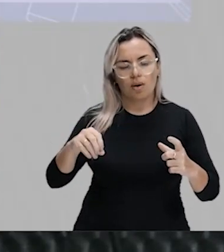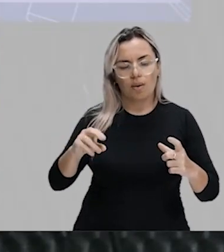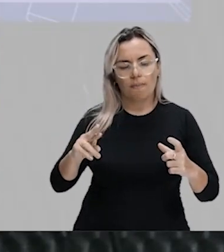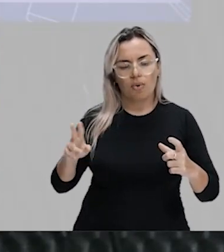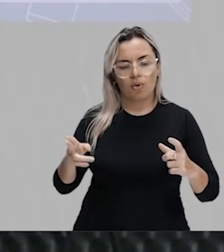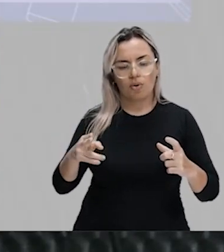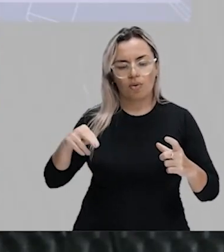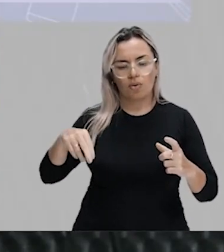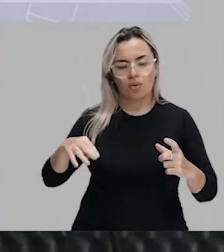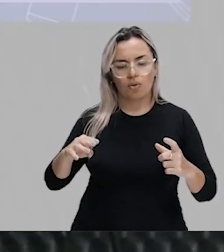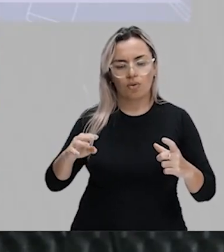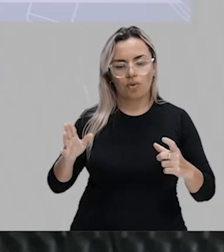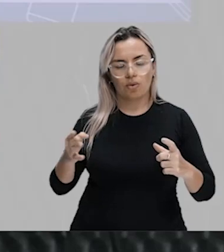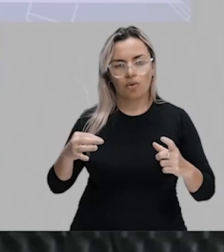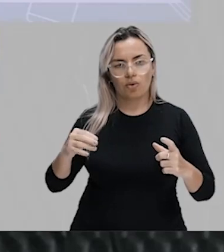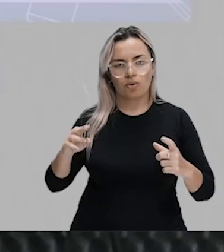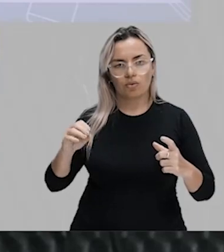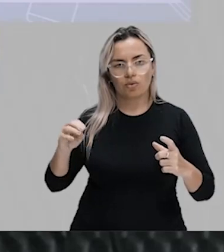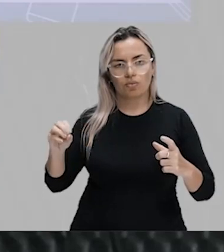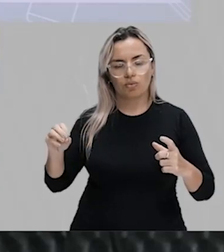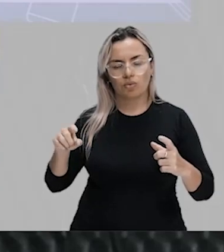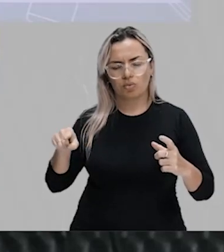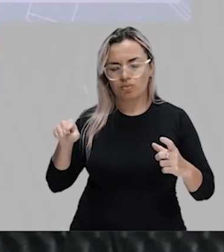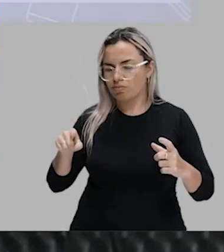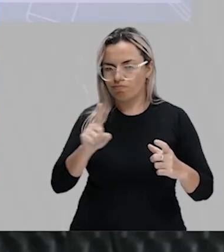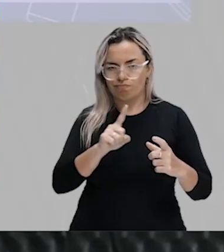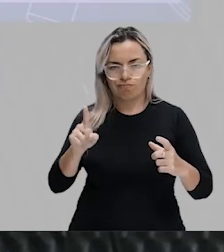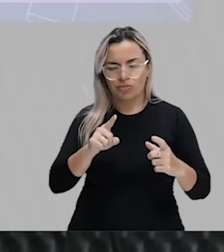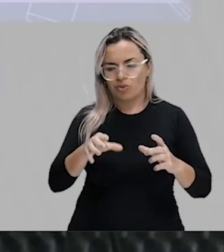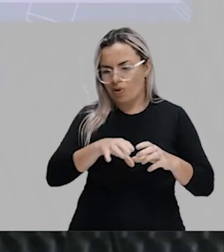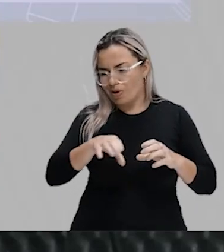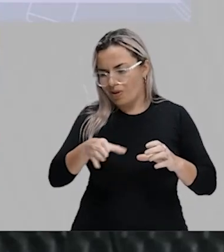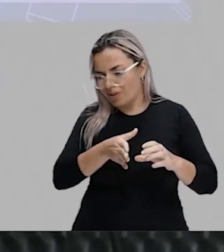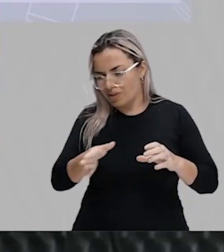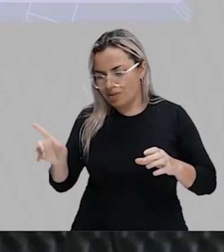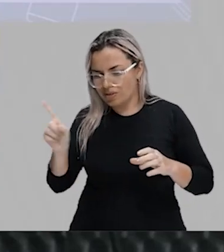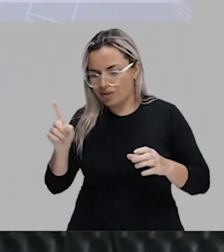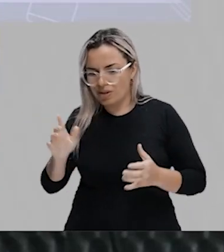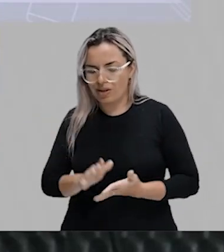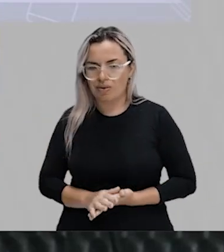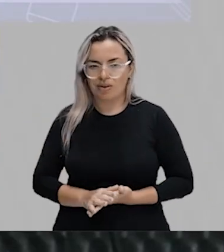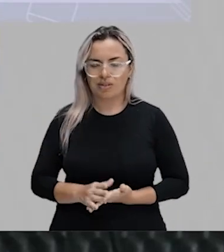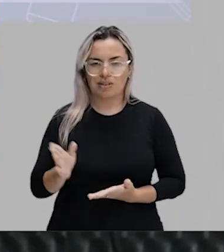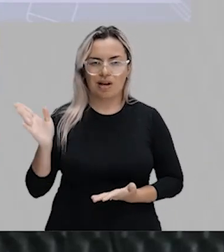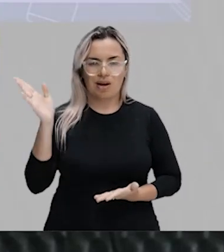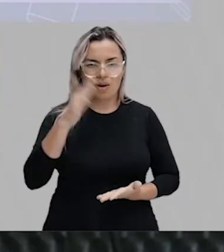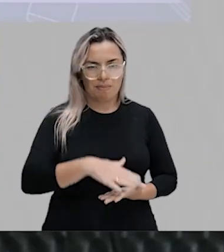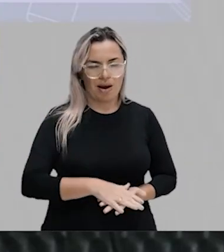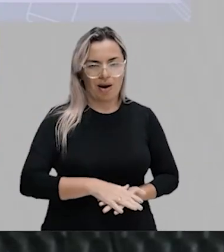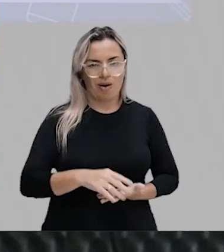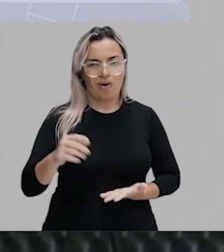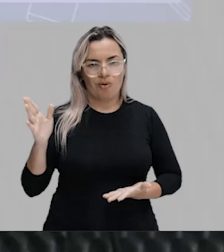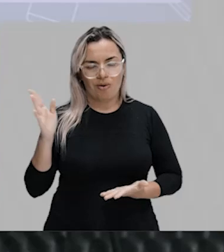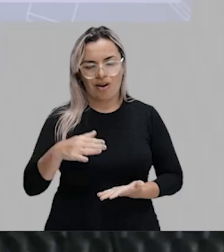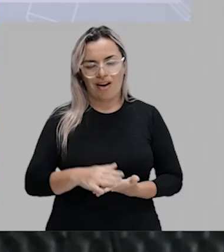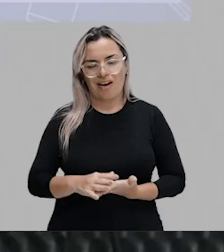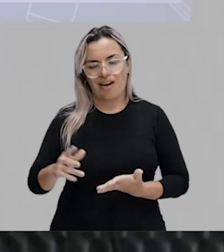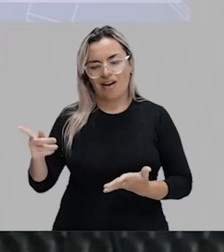se dar mal. Entrar pelo cano. Tá? Esse ir-se por um tubo não é você